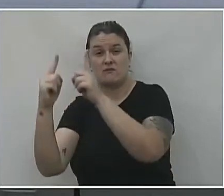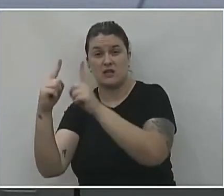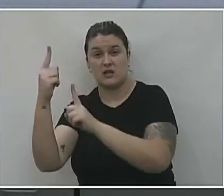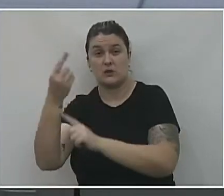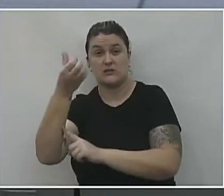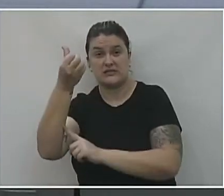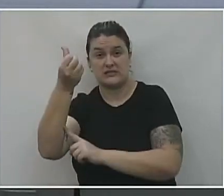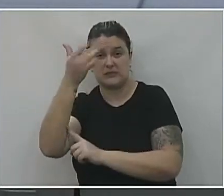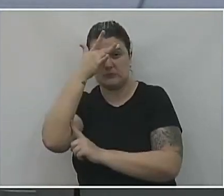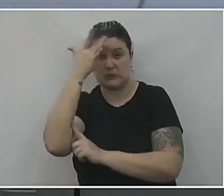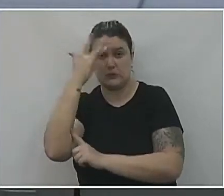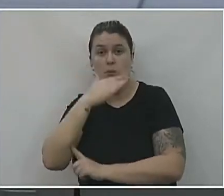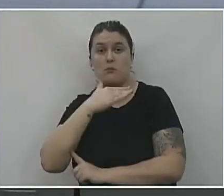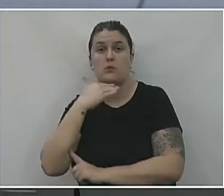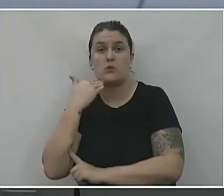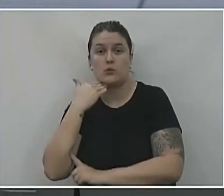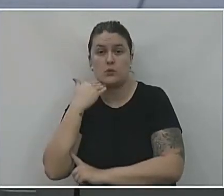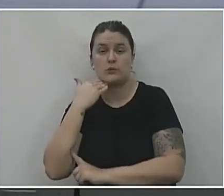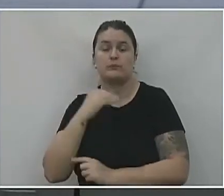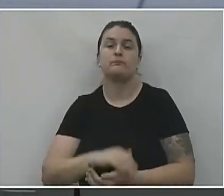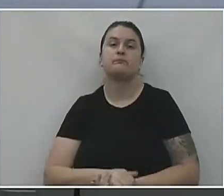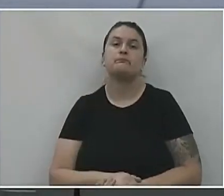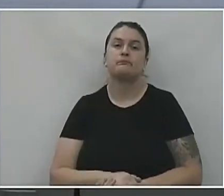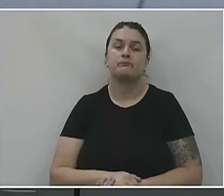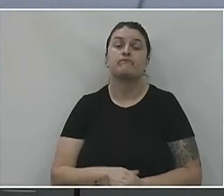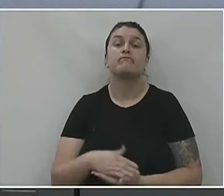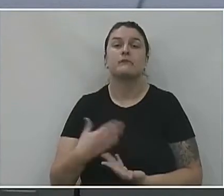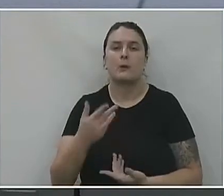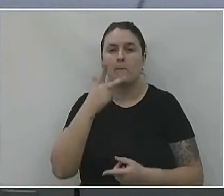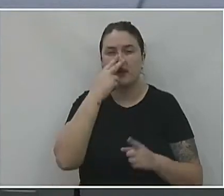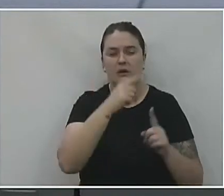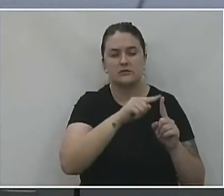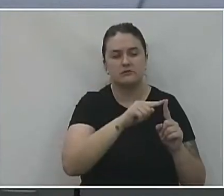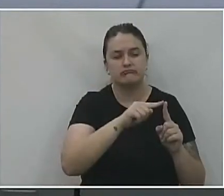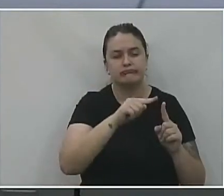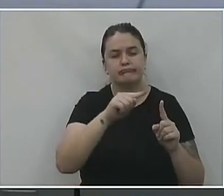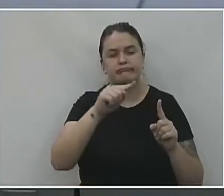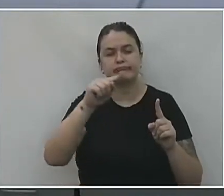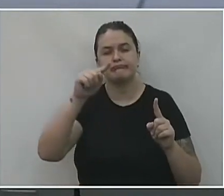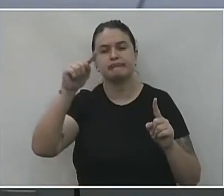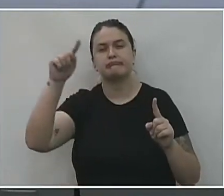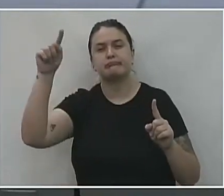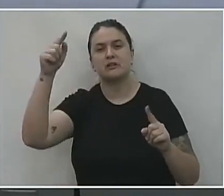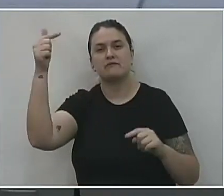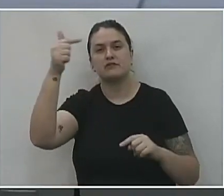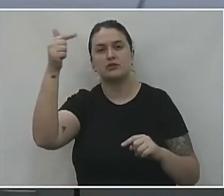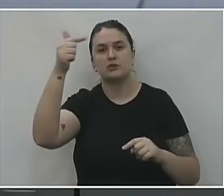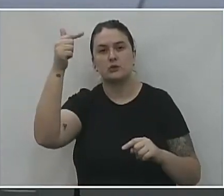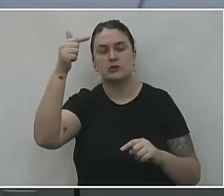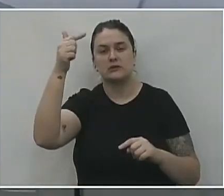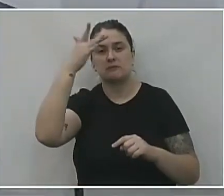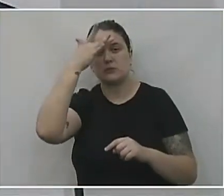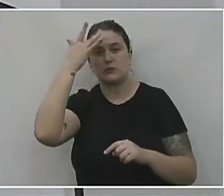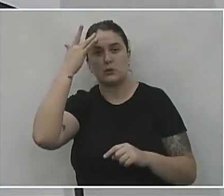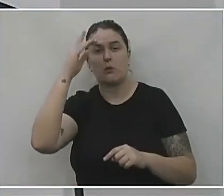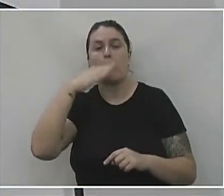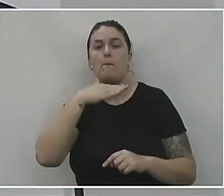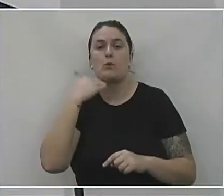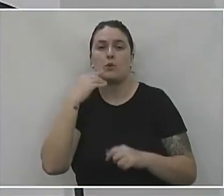6 óbitos em cada mês. Aí que houve esse pico aqui de 22 óbitos no mês de março.